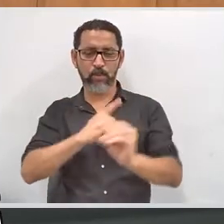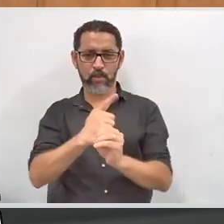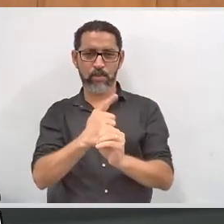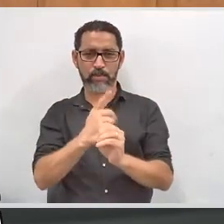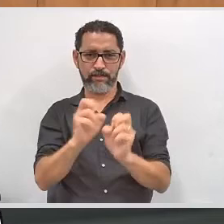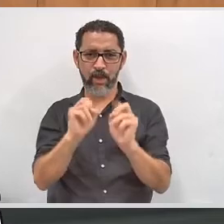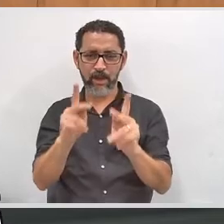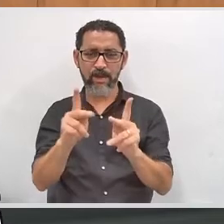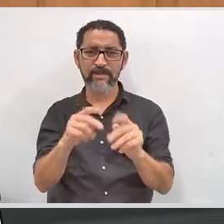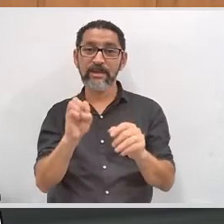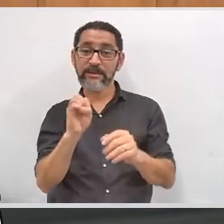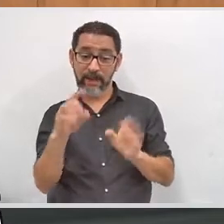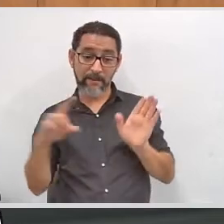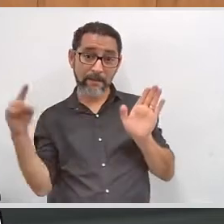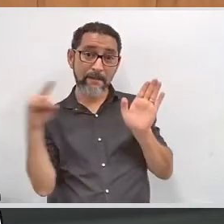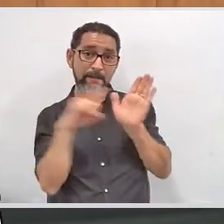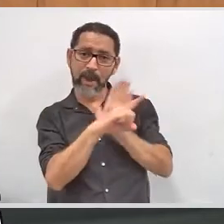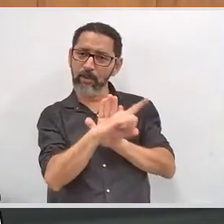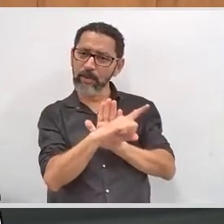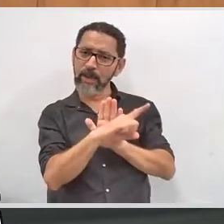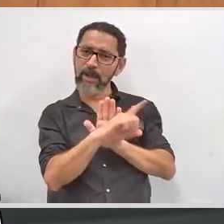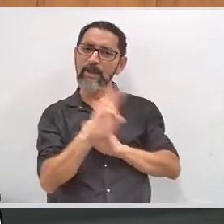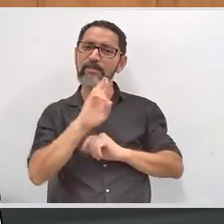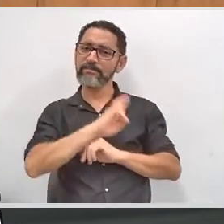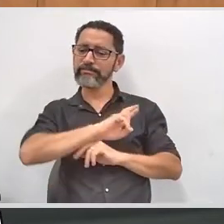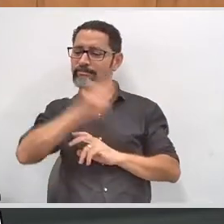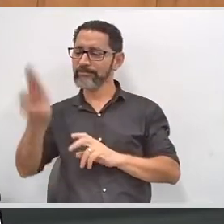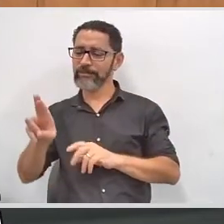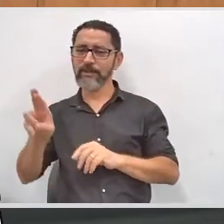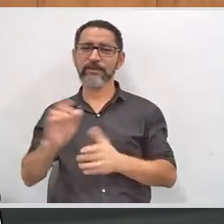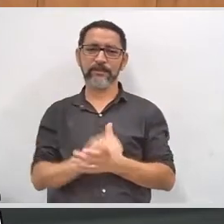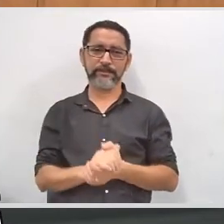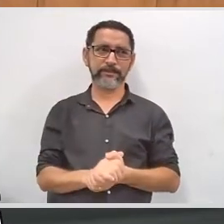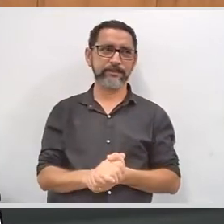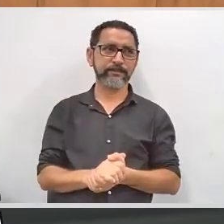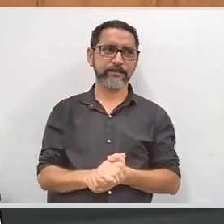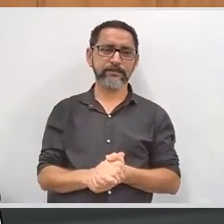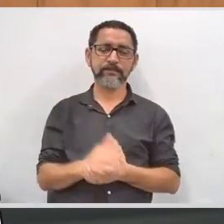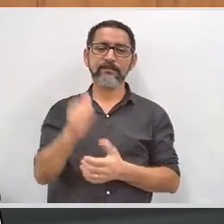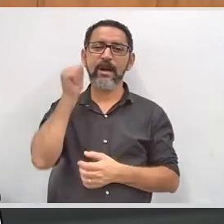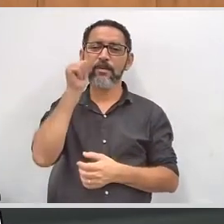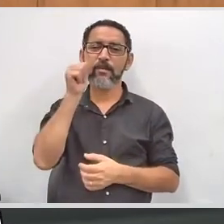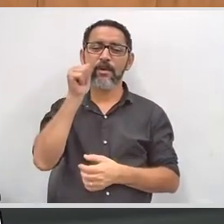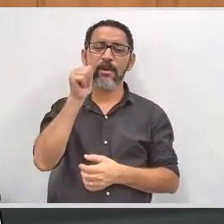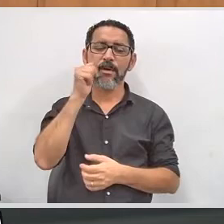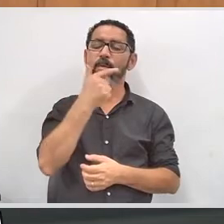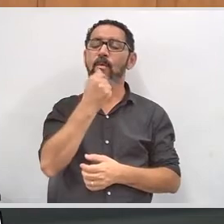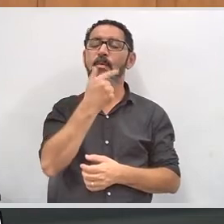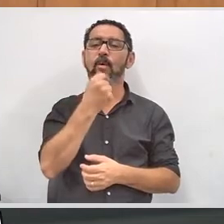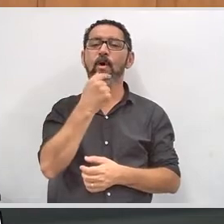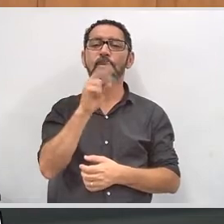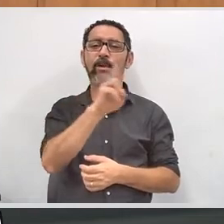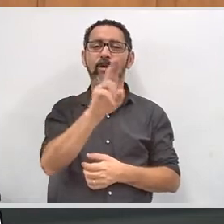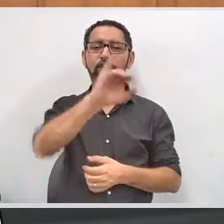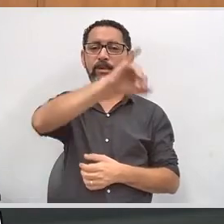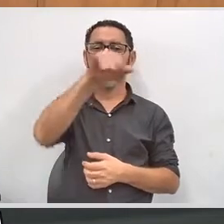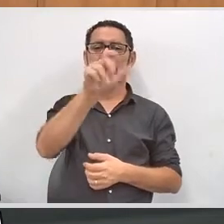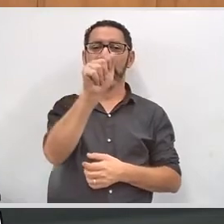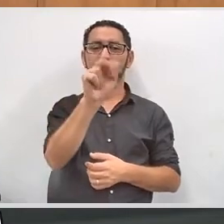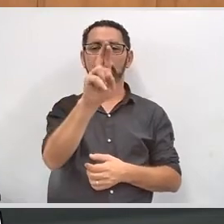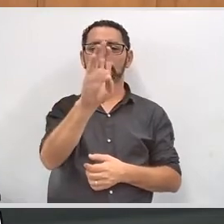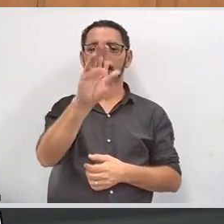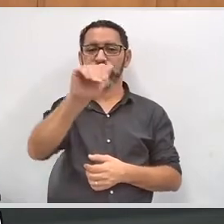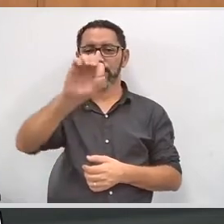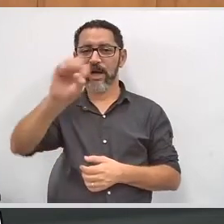aqui respondendo e esclarecendo as dúvidas. O Jarbas da APAI queria